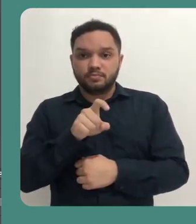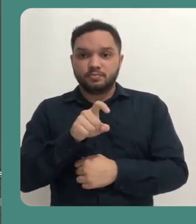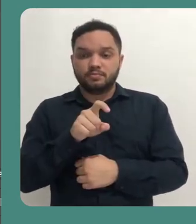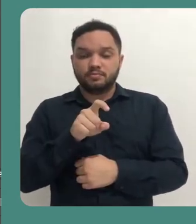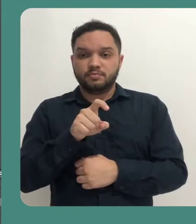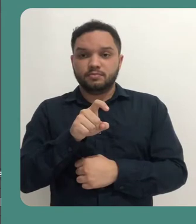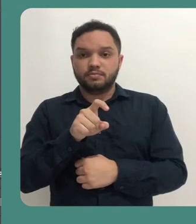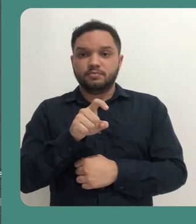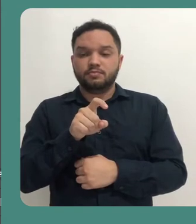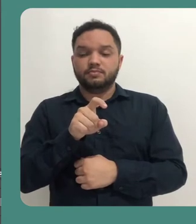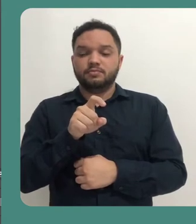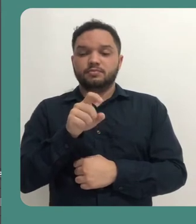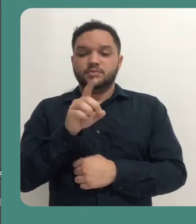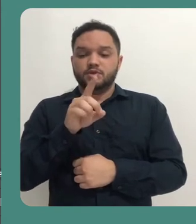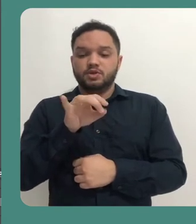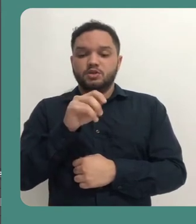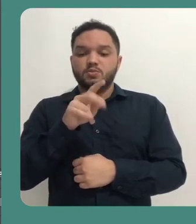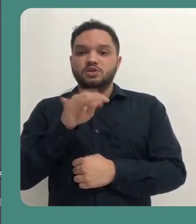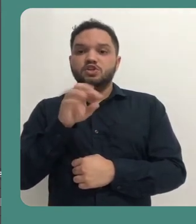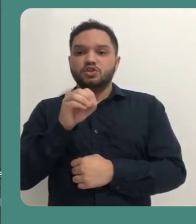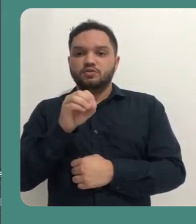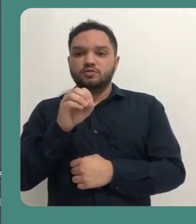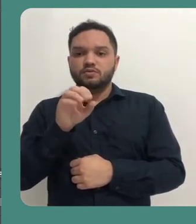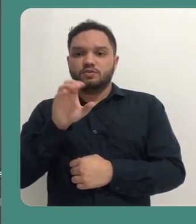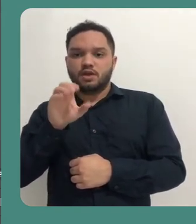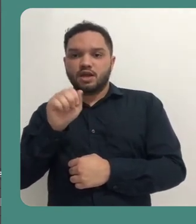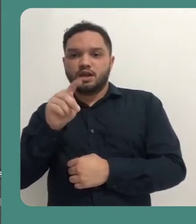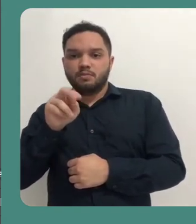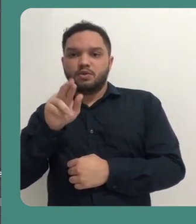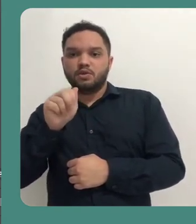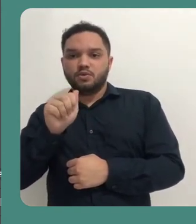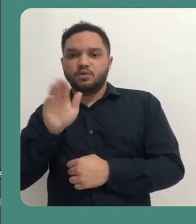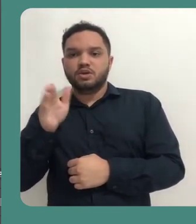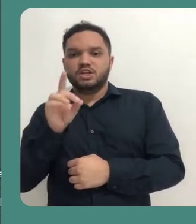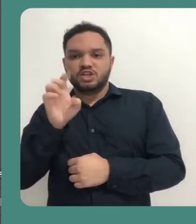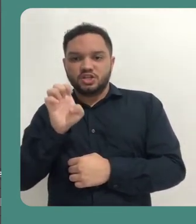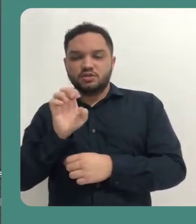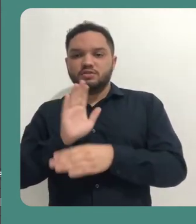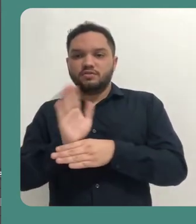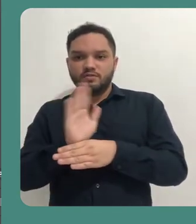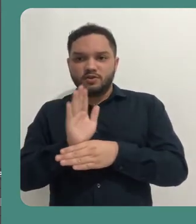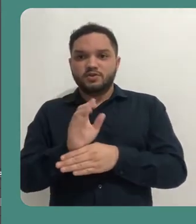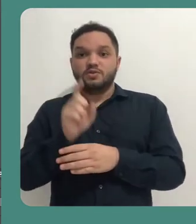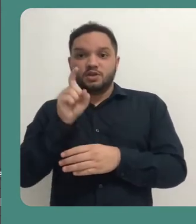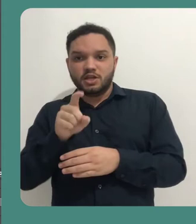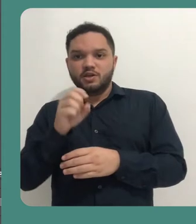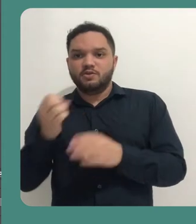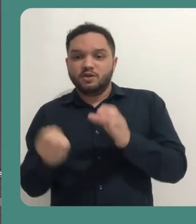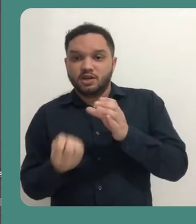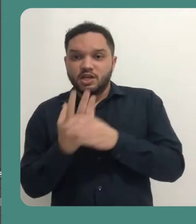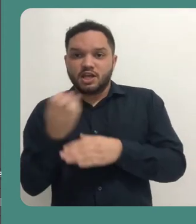dispositivo de captura de vídeo. Clico em criar nova, e venho em ok.